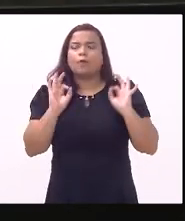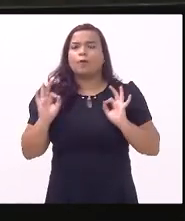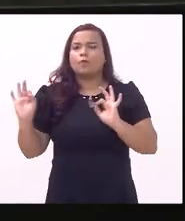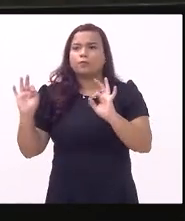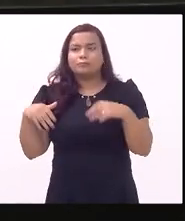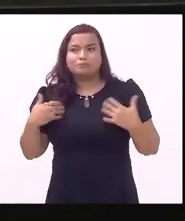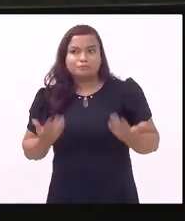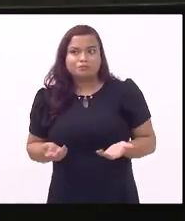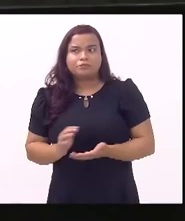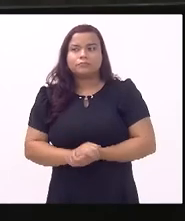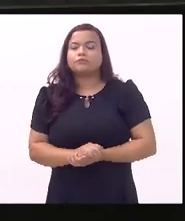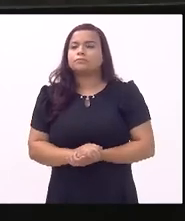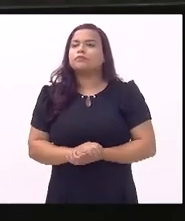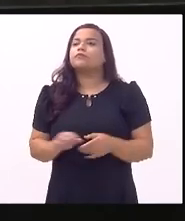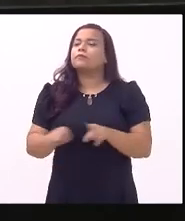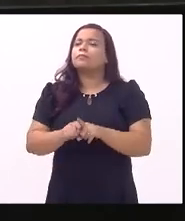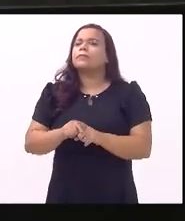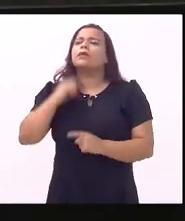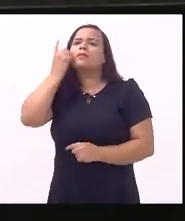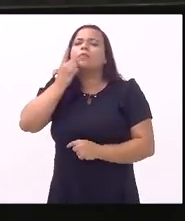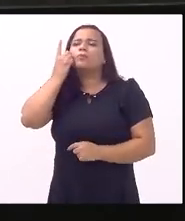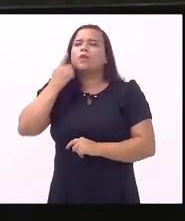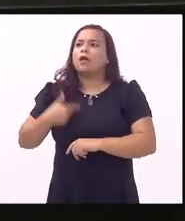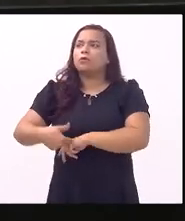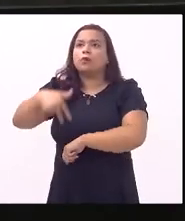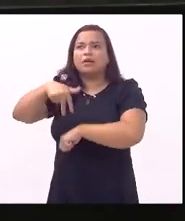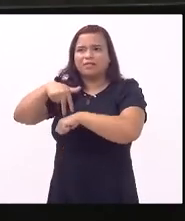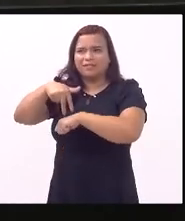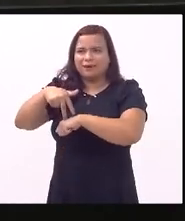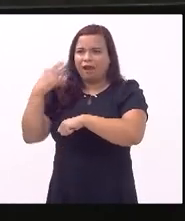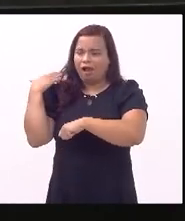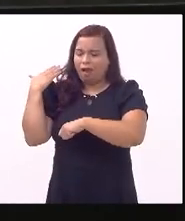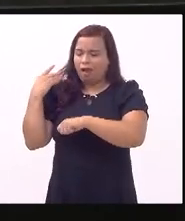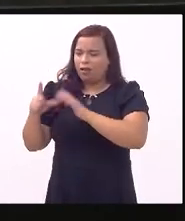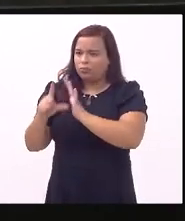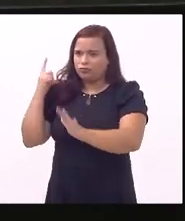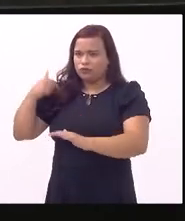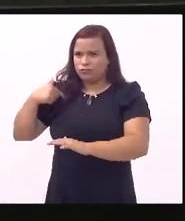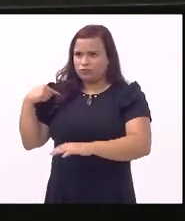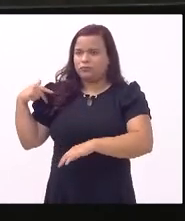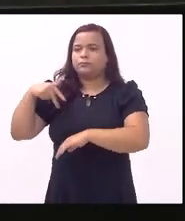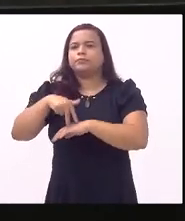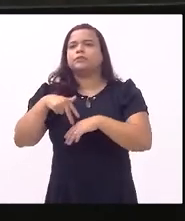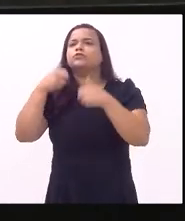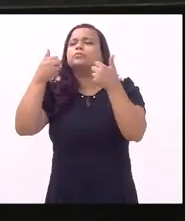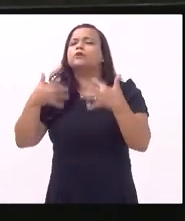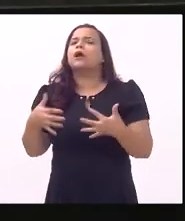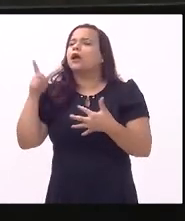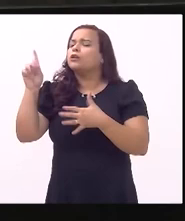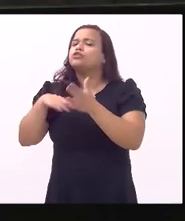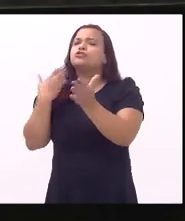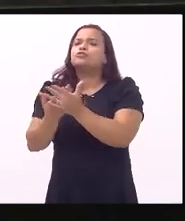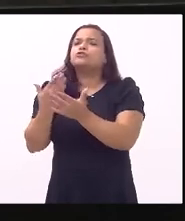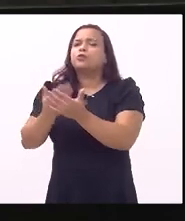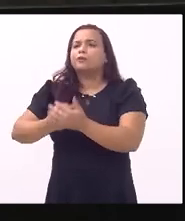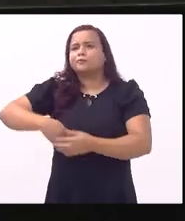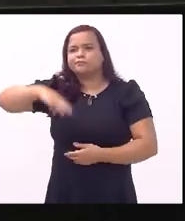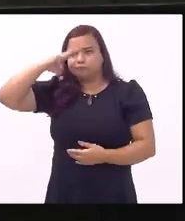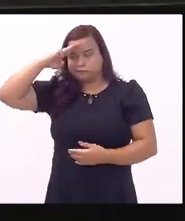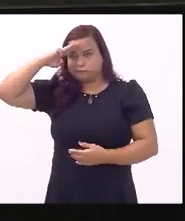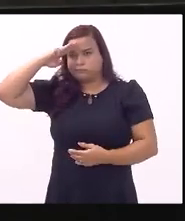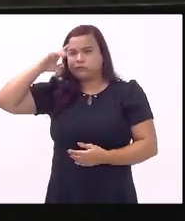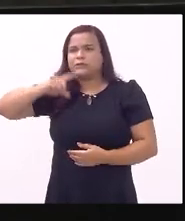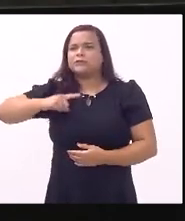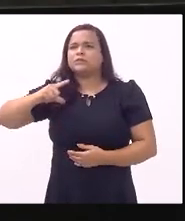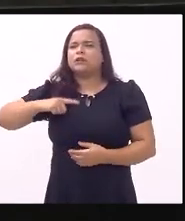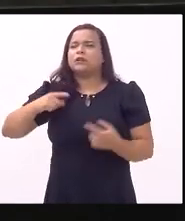o deputado que me antecedeu falou que nas escolas cívico-militares há discriminação com